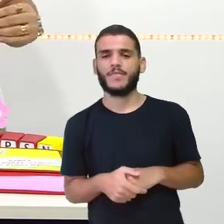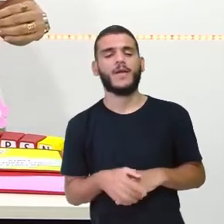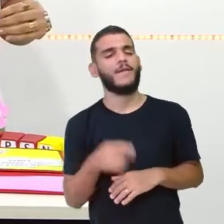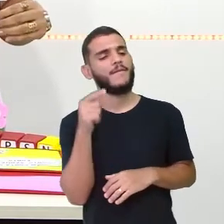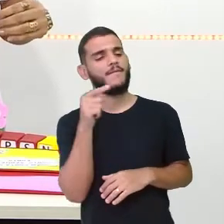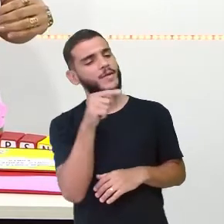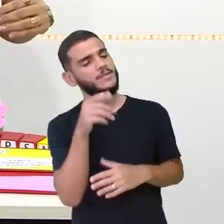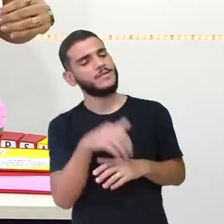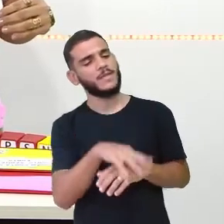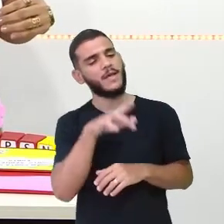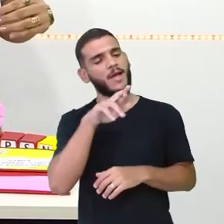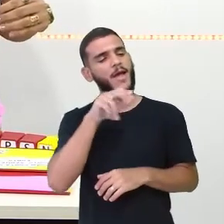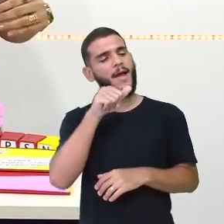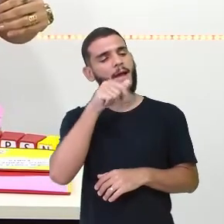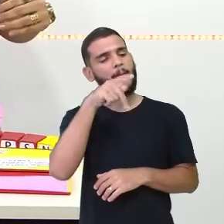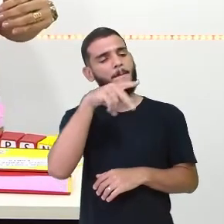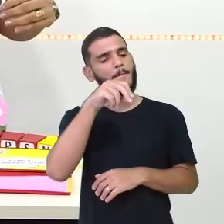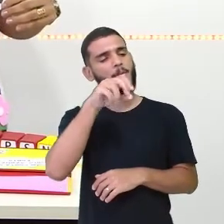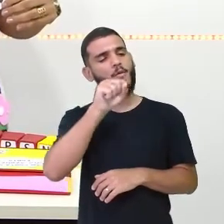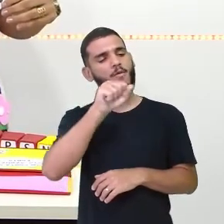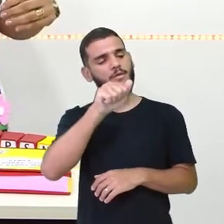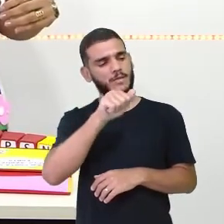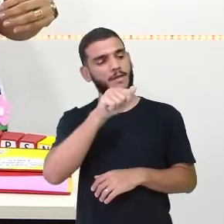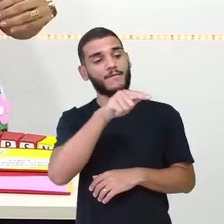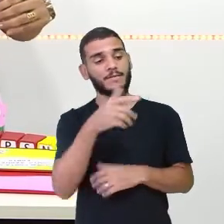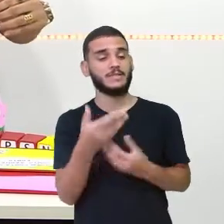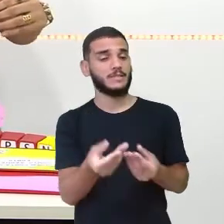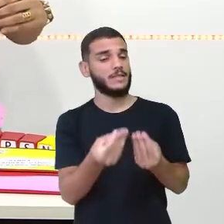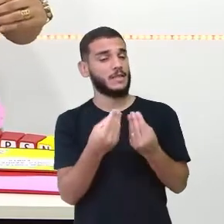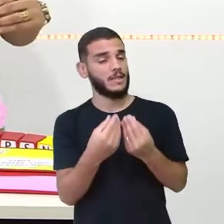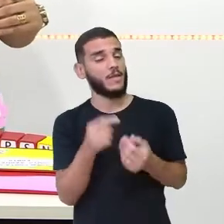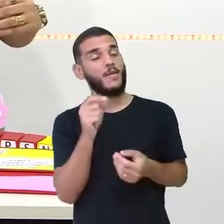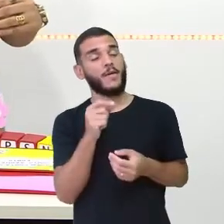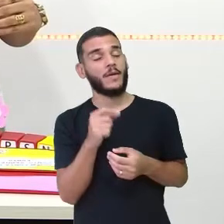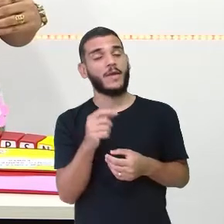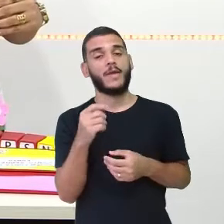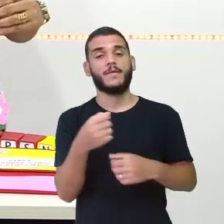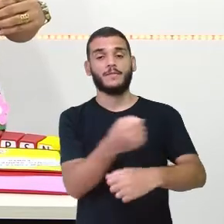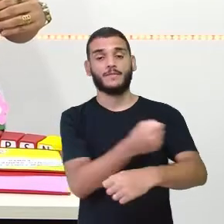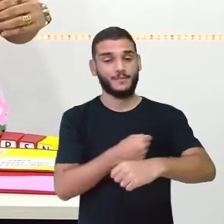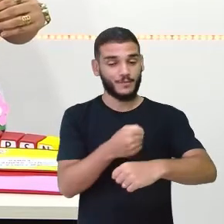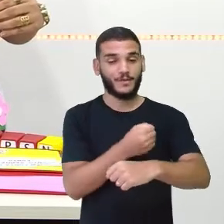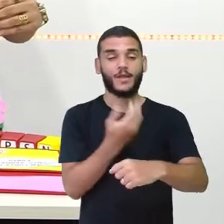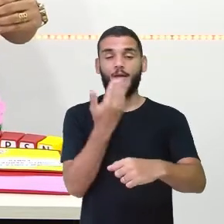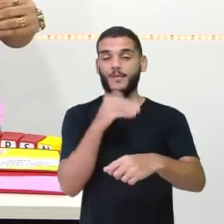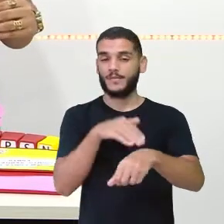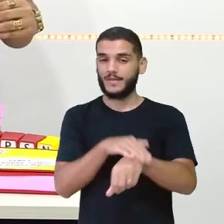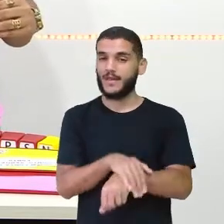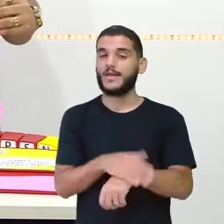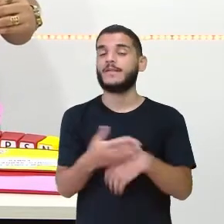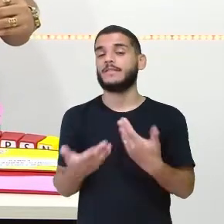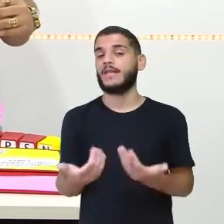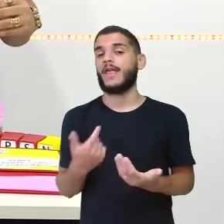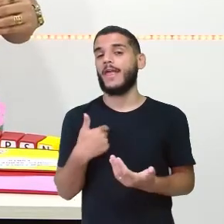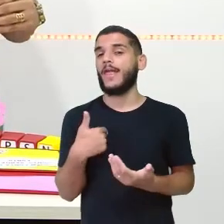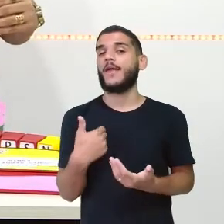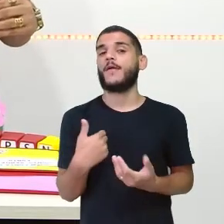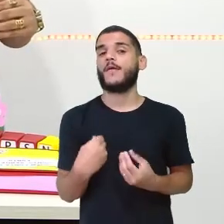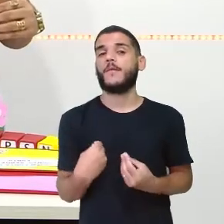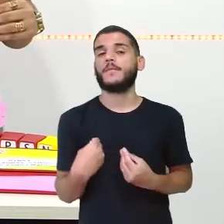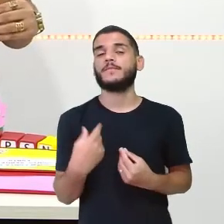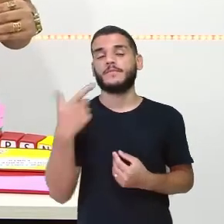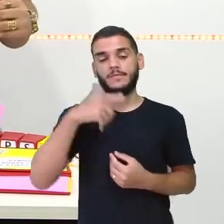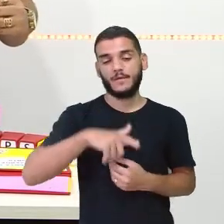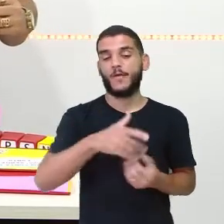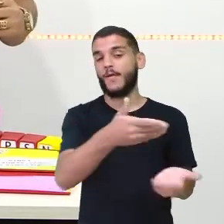raposa, você me deu um jantar e agora é minha hora de retribuir. Quero que você vá